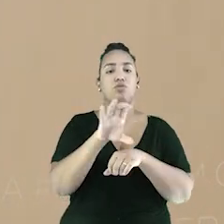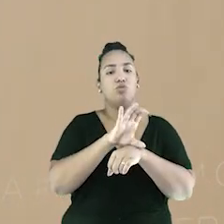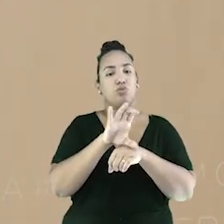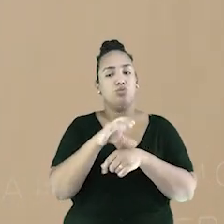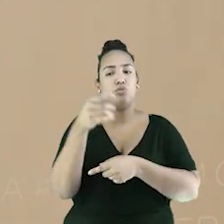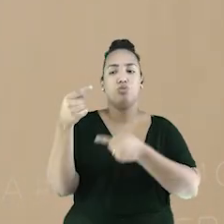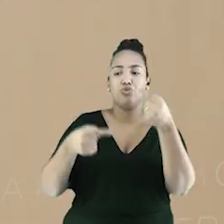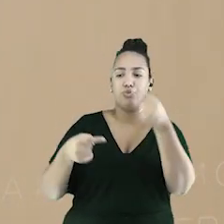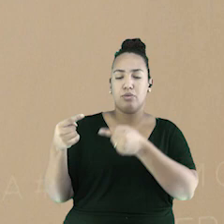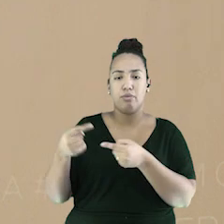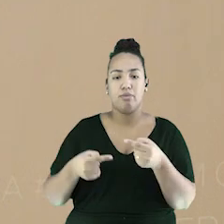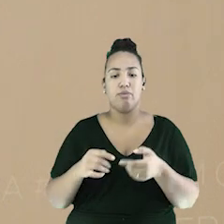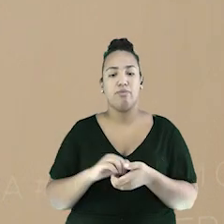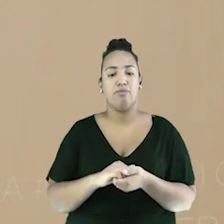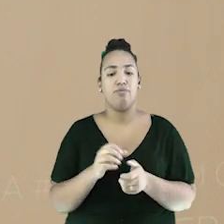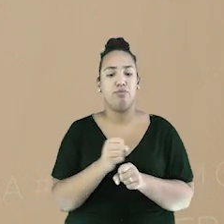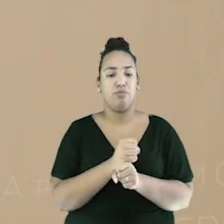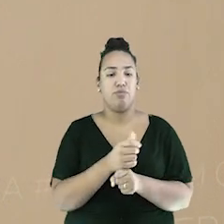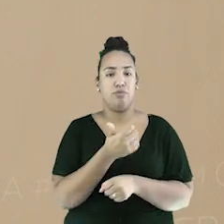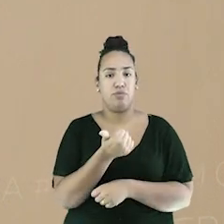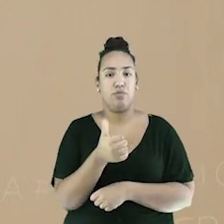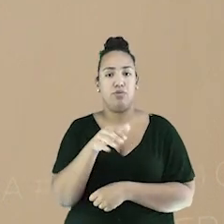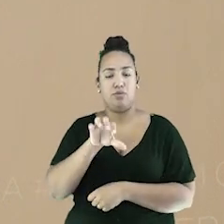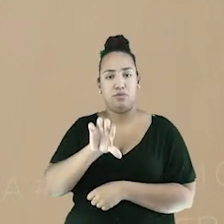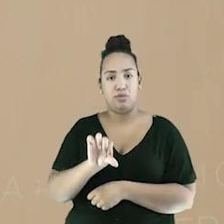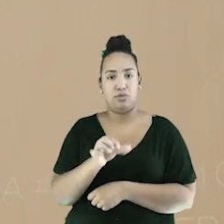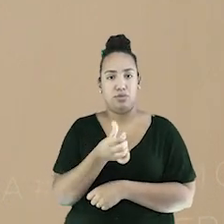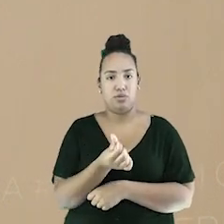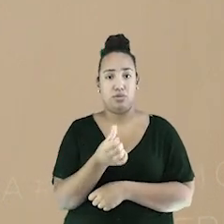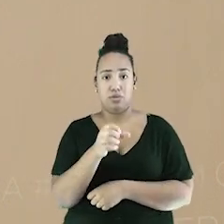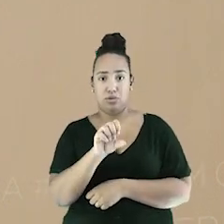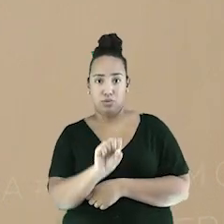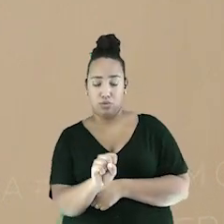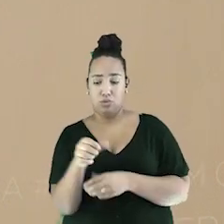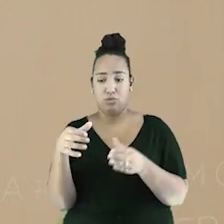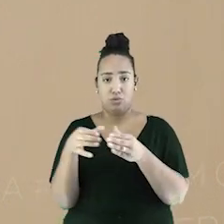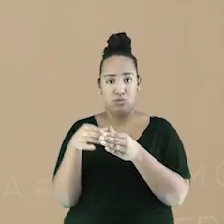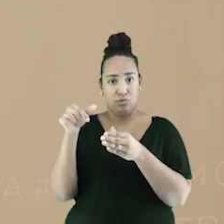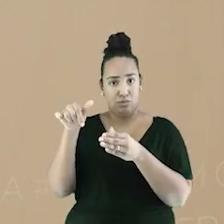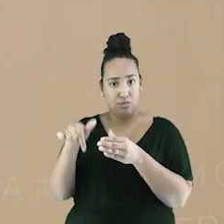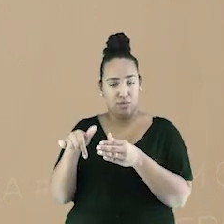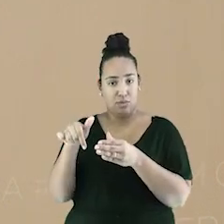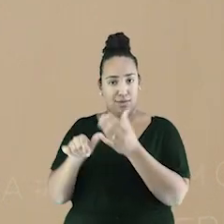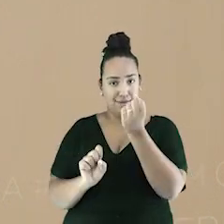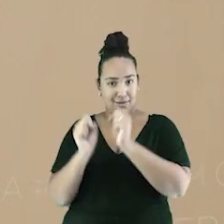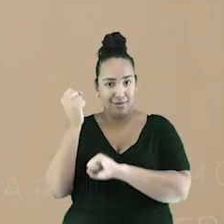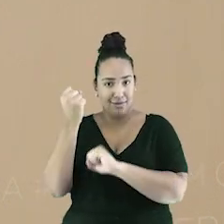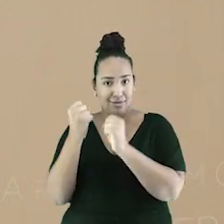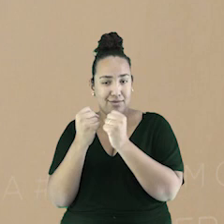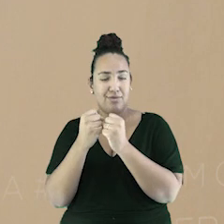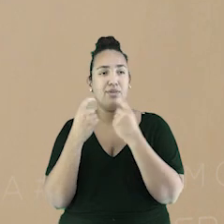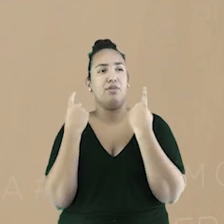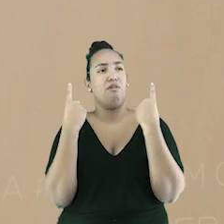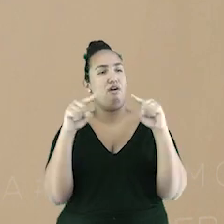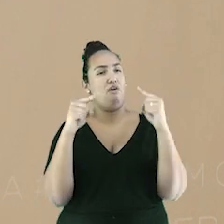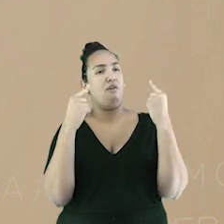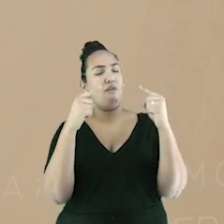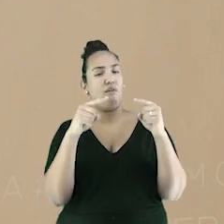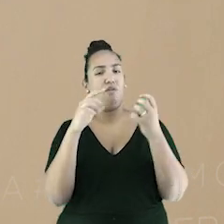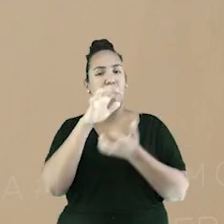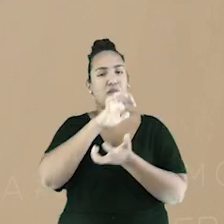Em 1978, os Metalúrgicos protestavam contra as políticas de arrocho salarial e